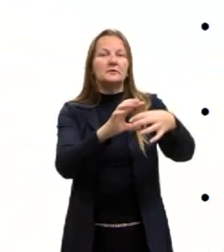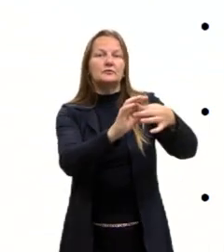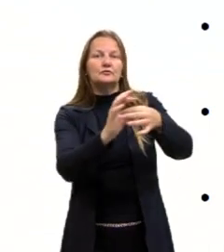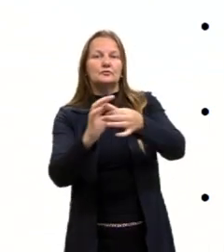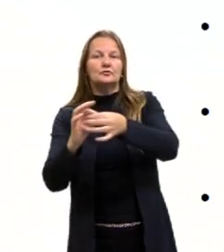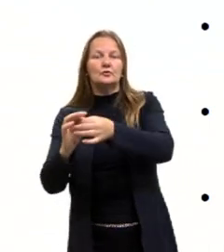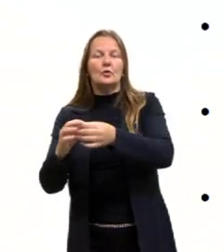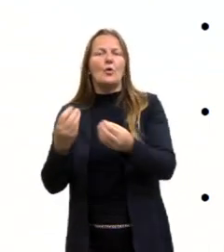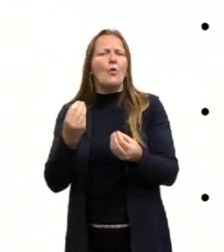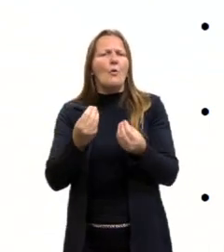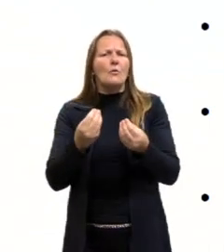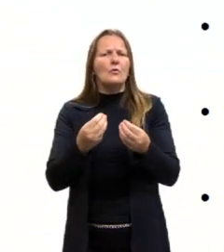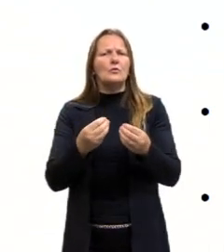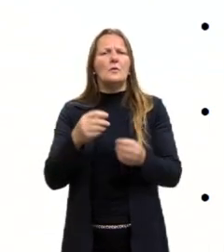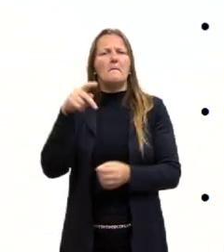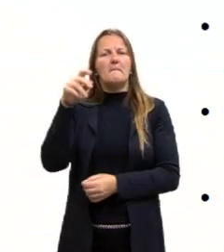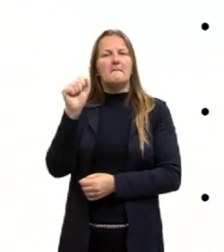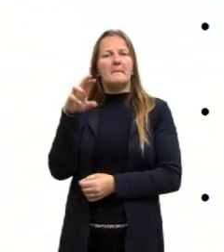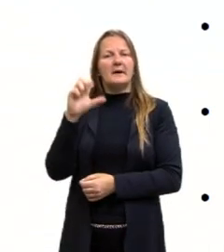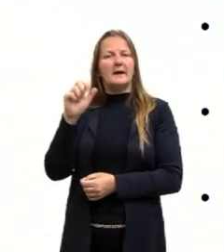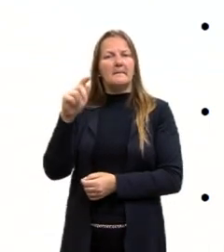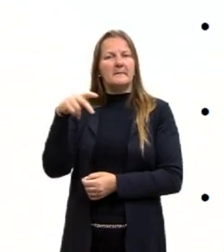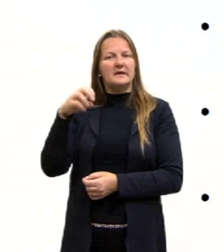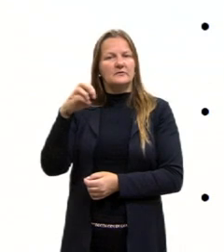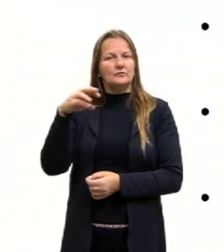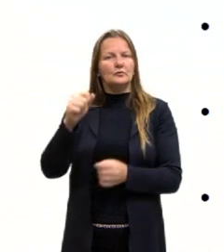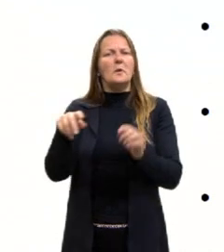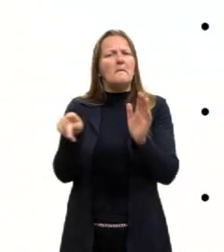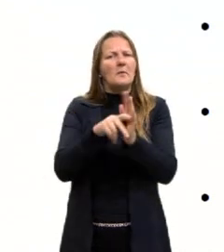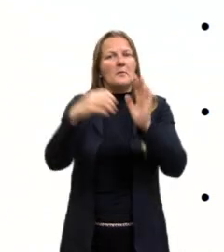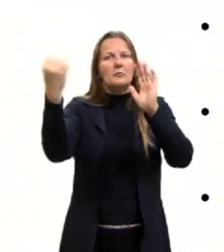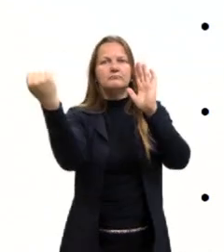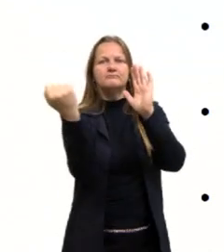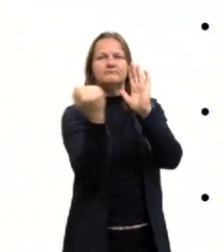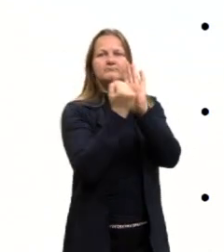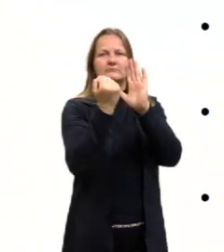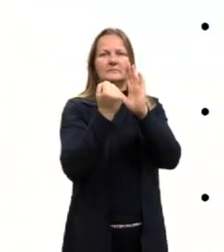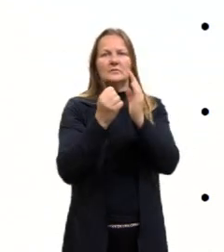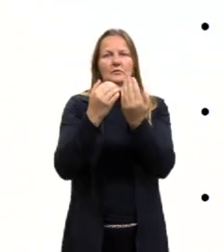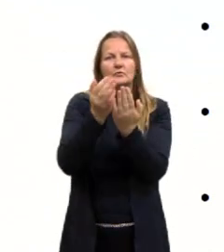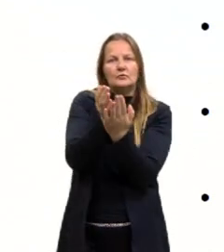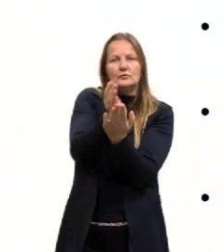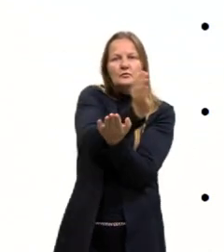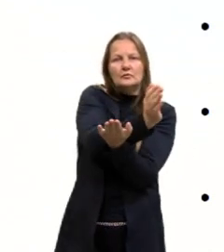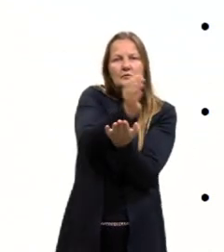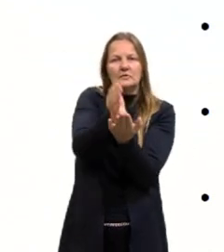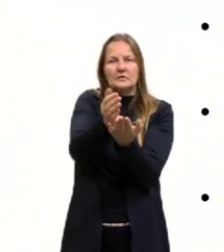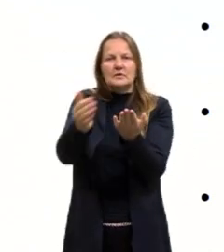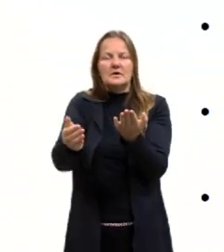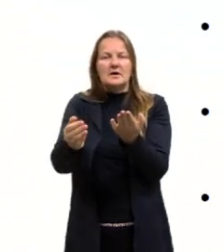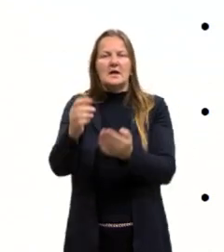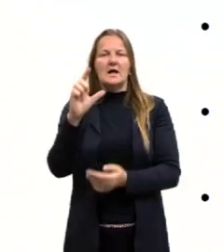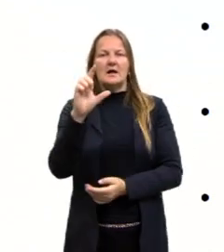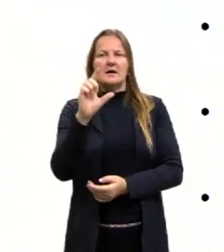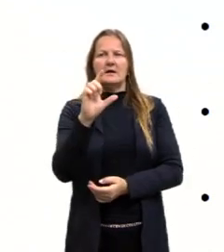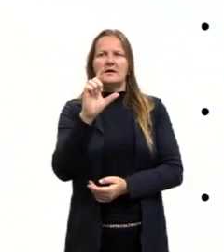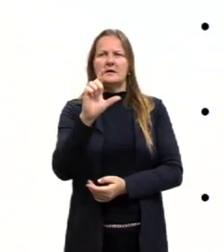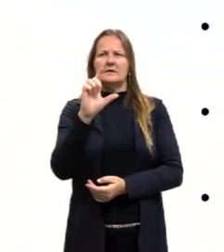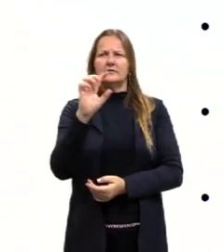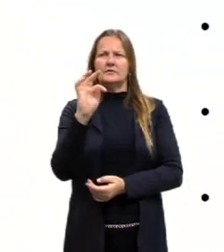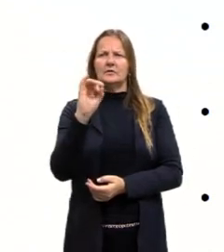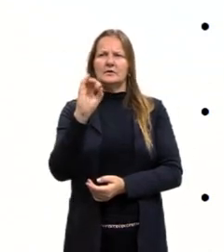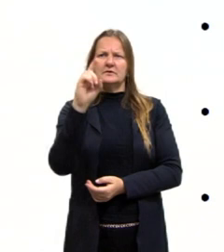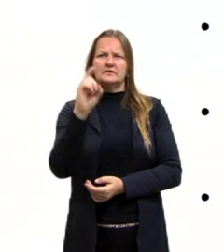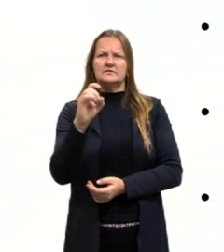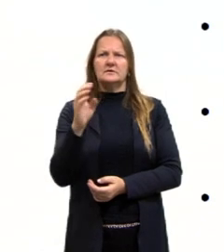Câmara dos Comuns, ela vai estar marcada por essa divisão entre o Whigs, que eram os liberais, e os Tories, que